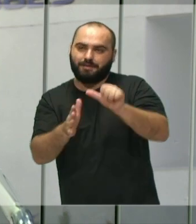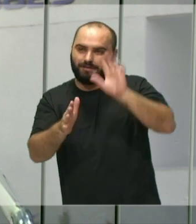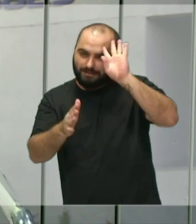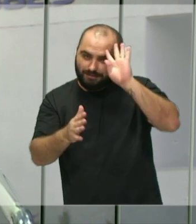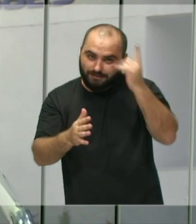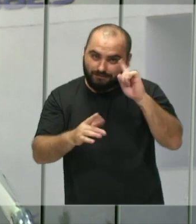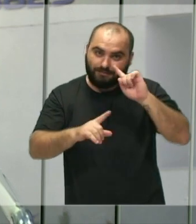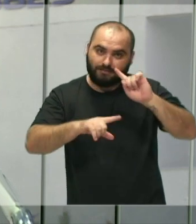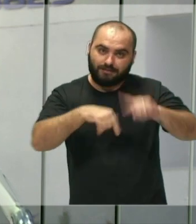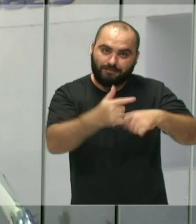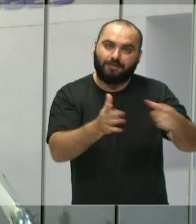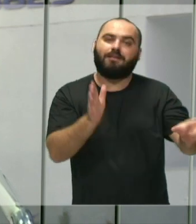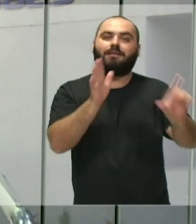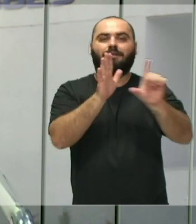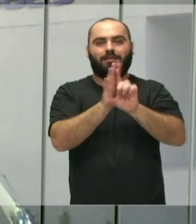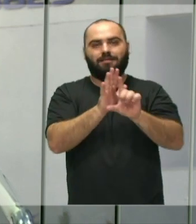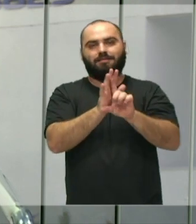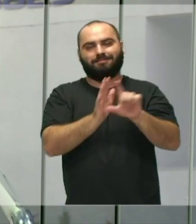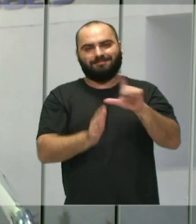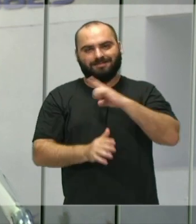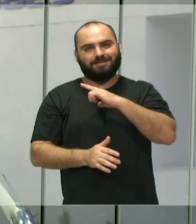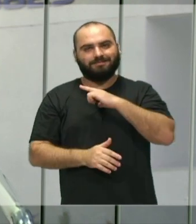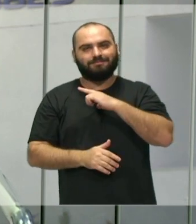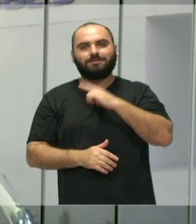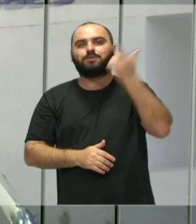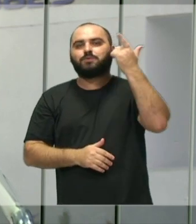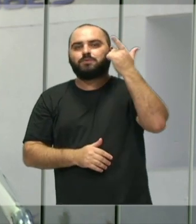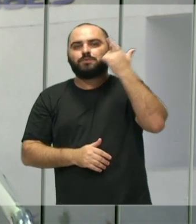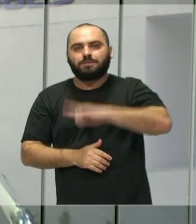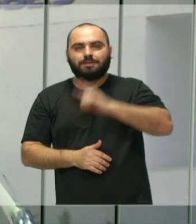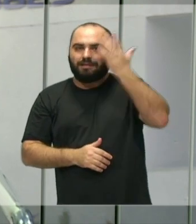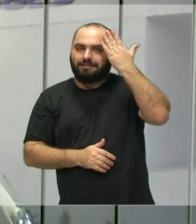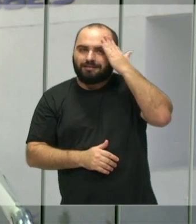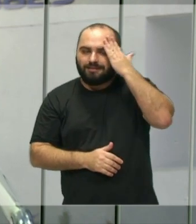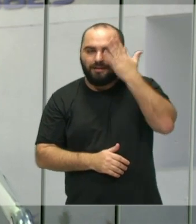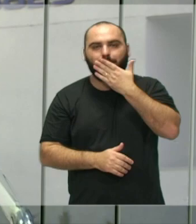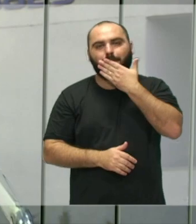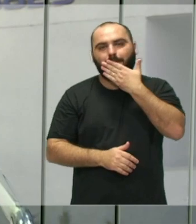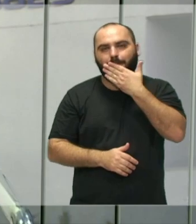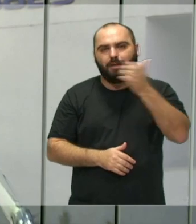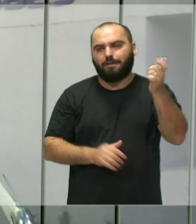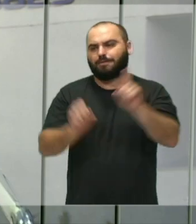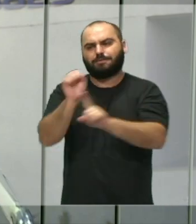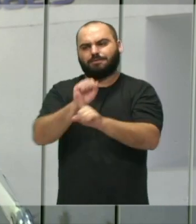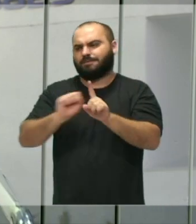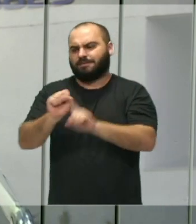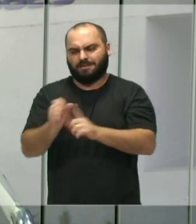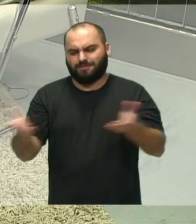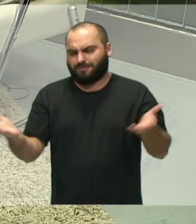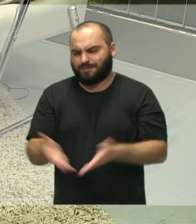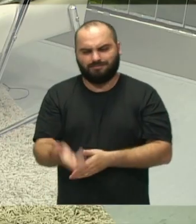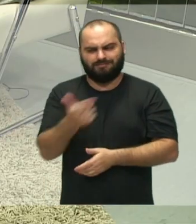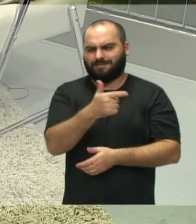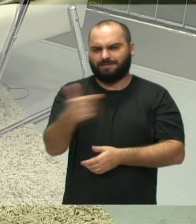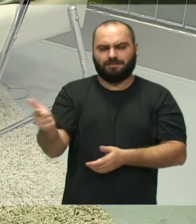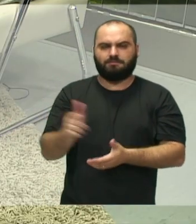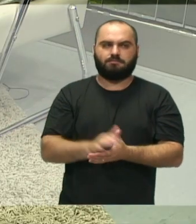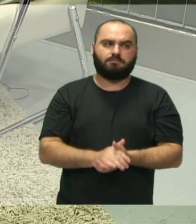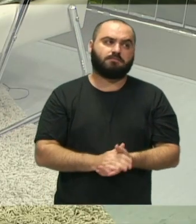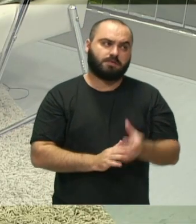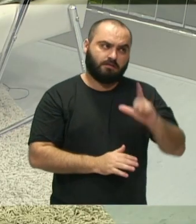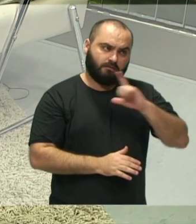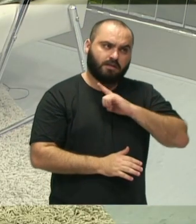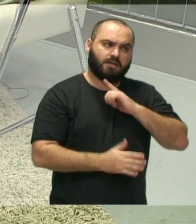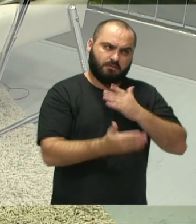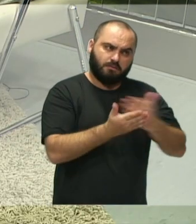se sentirem acolhidas, né. E entenderem que não cabe mais numa sociedade, não cabe. Haverão resistências no